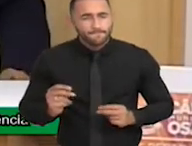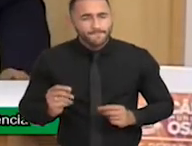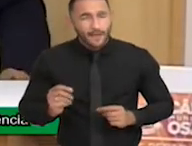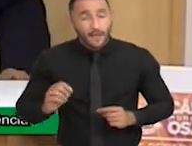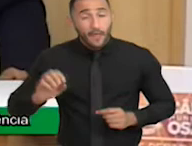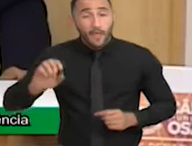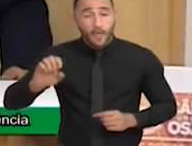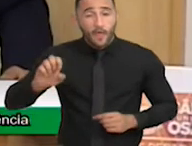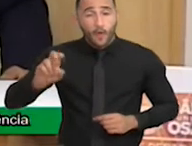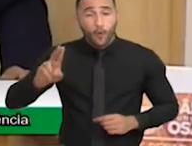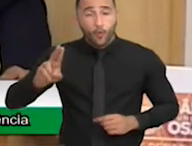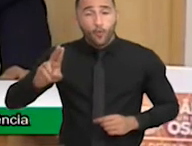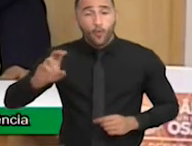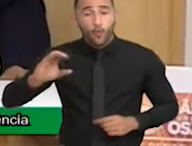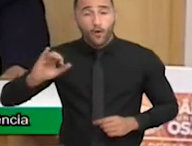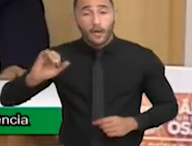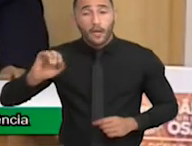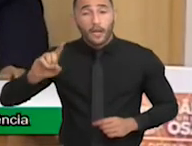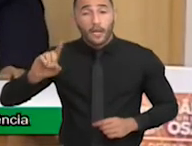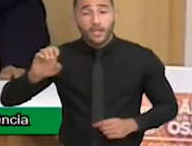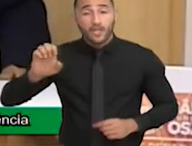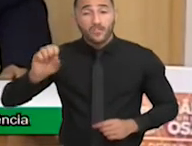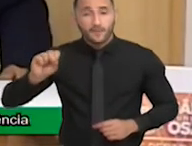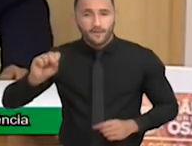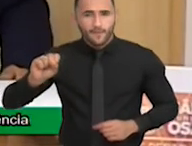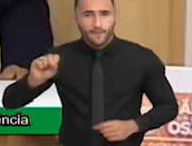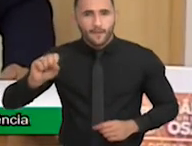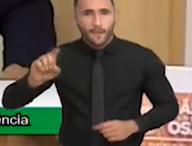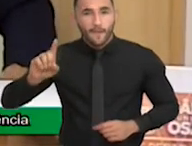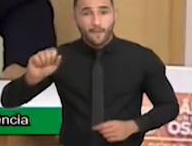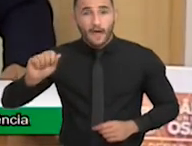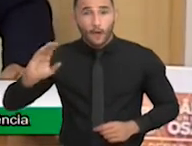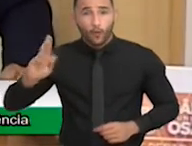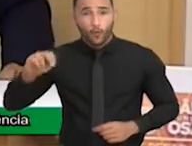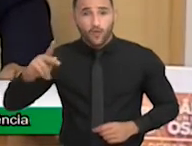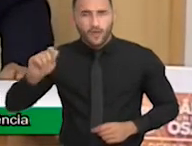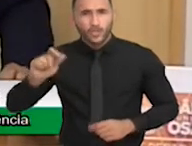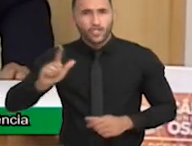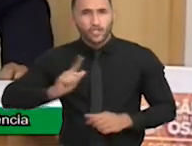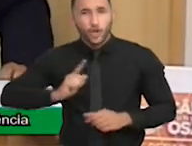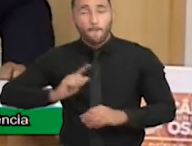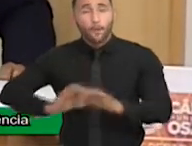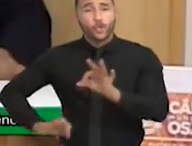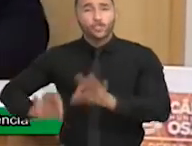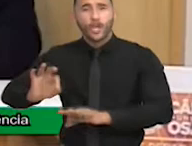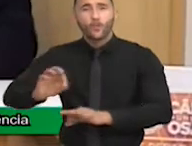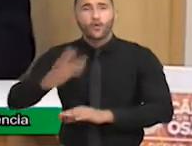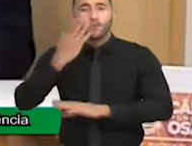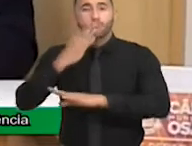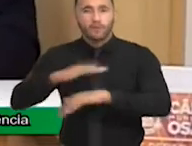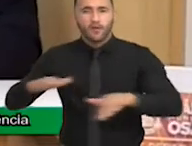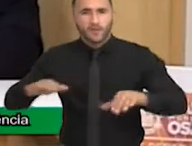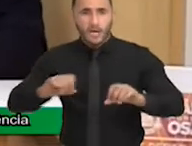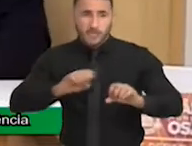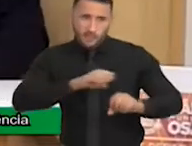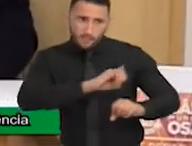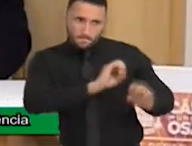Euclides da Cunha, onde era o projeto Criança, se você tiver a oportunidade, dá uma passadinha lá.